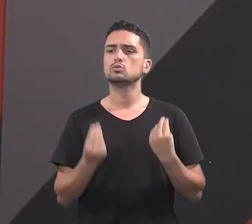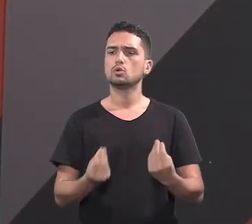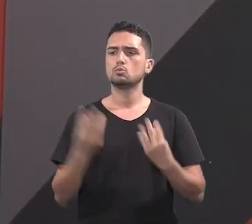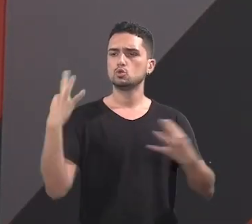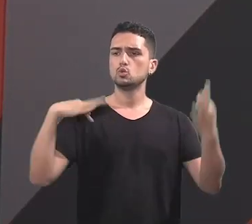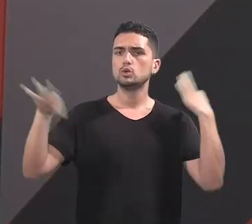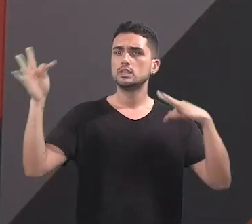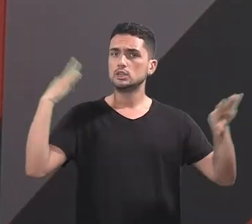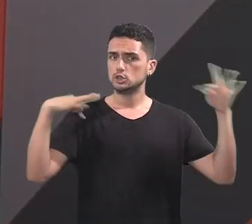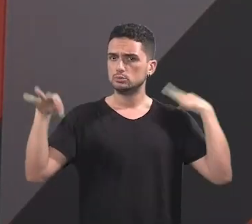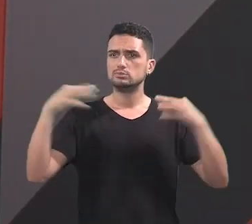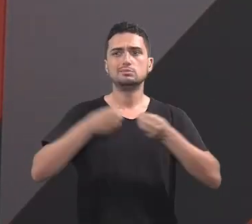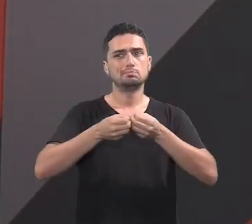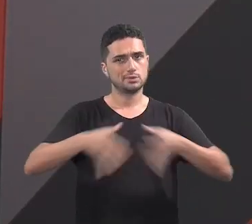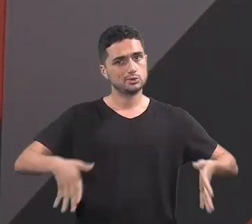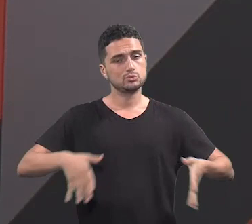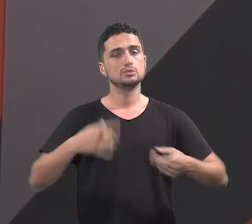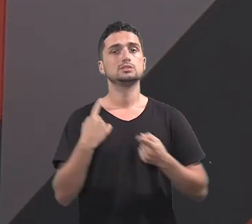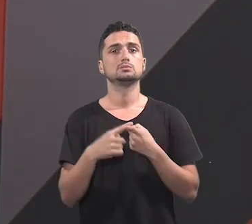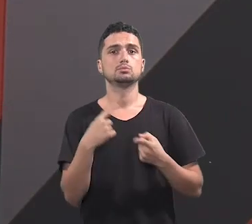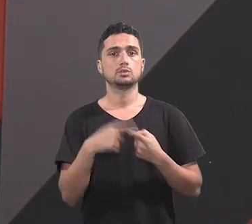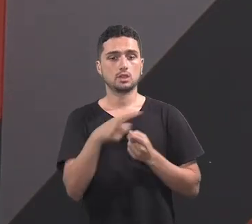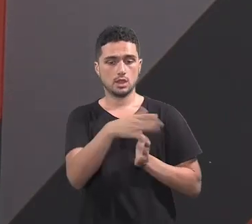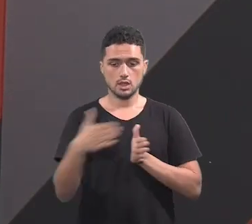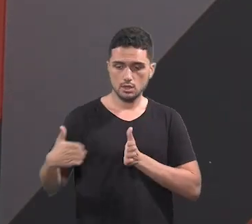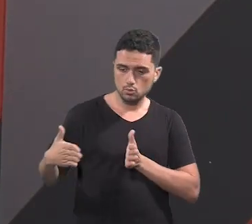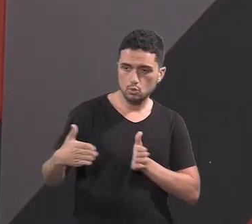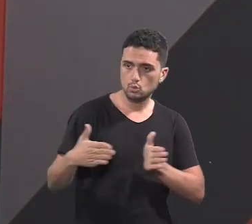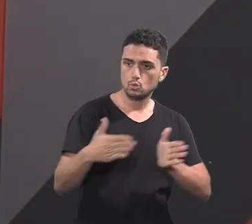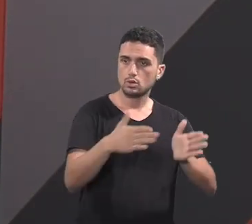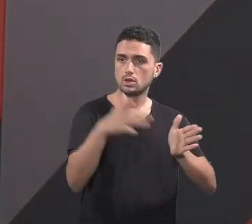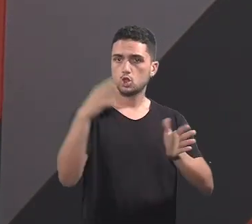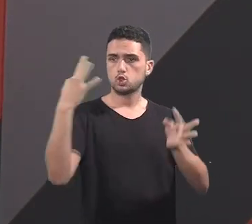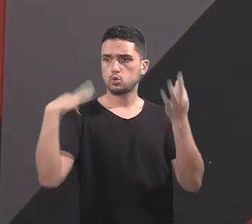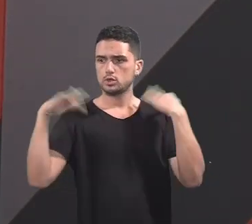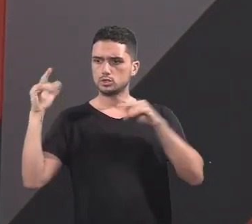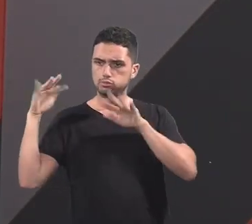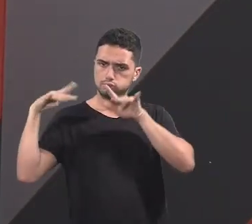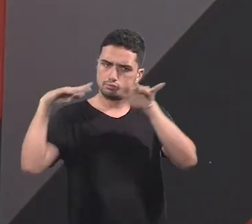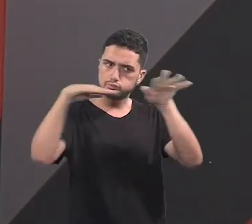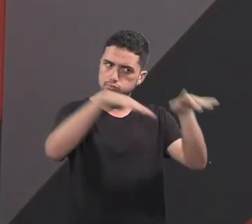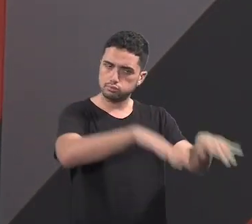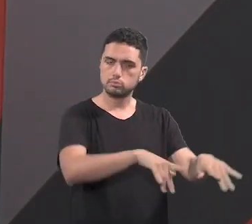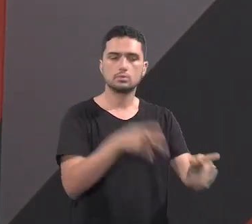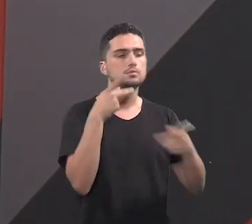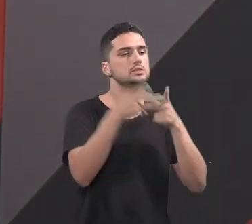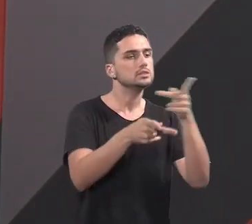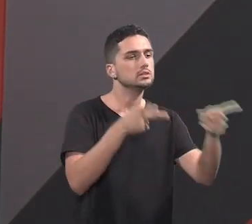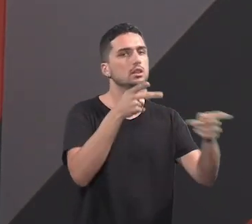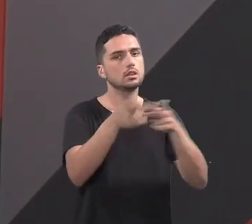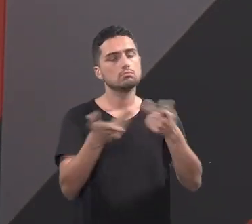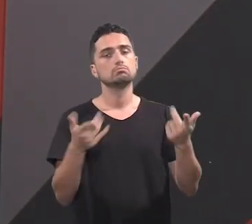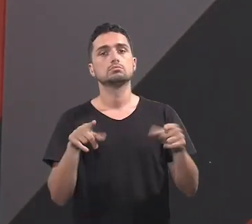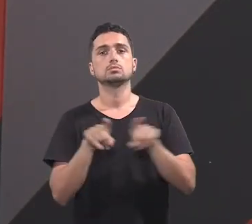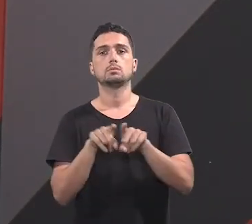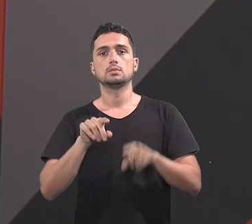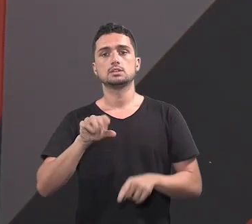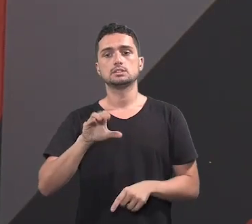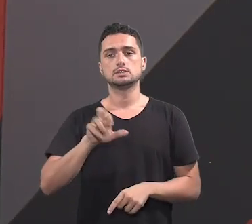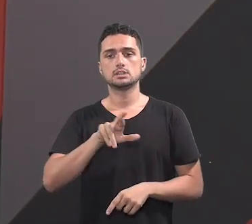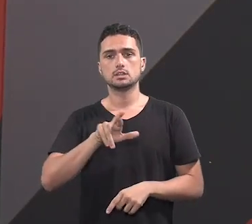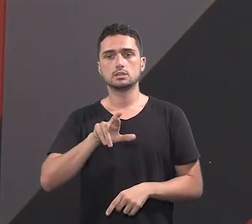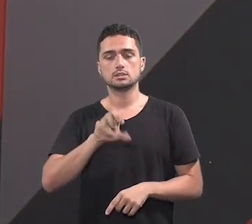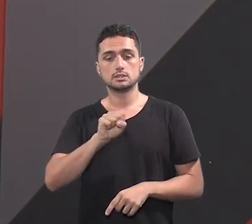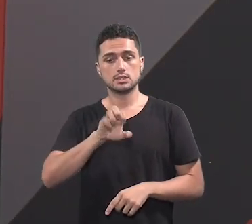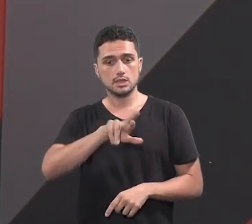Impacta diretamente no turismo da cidade, porque é uma via importante para acesso não só da região dos lagos, mas também na região serrana,